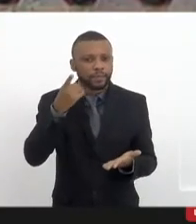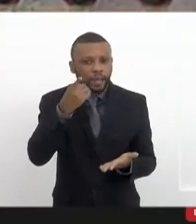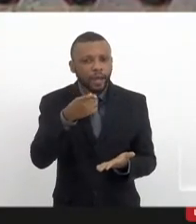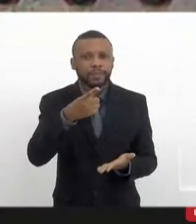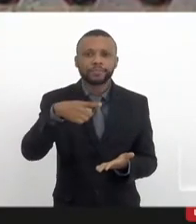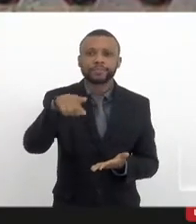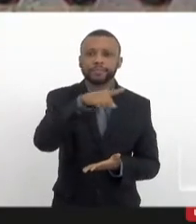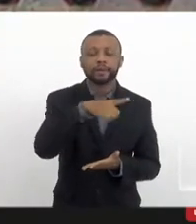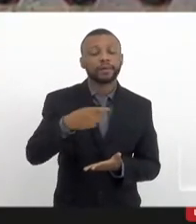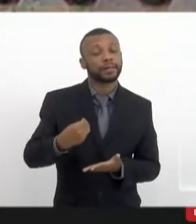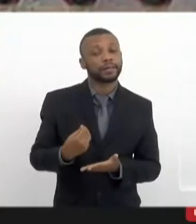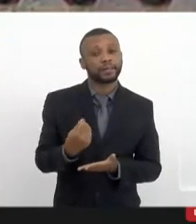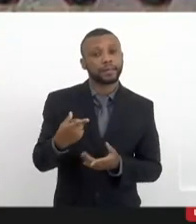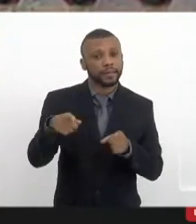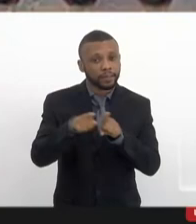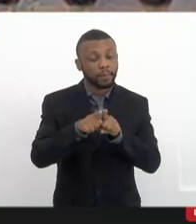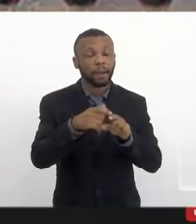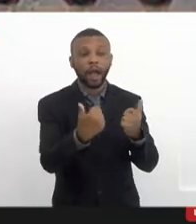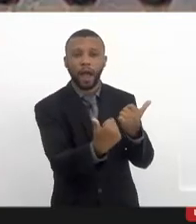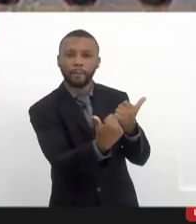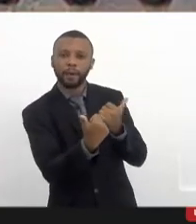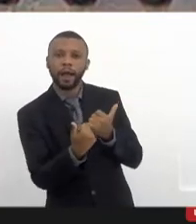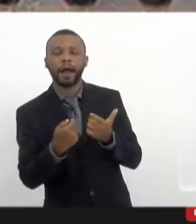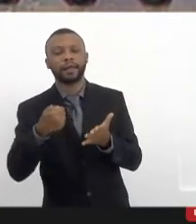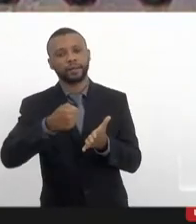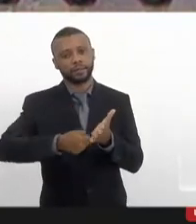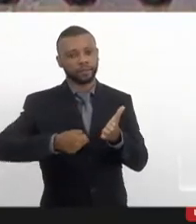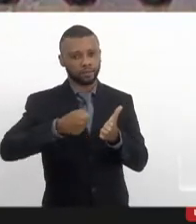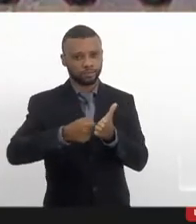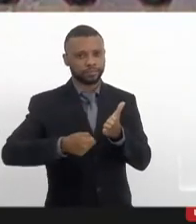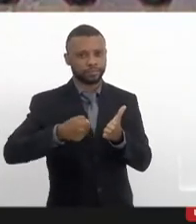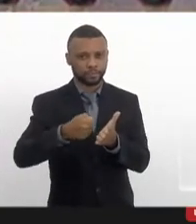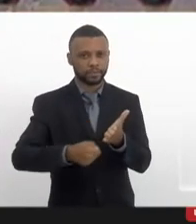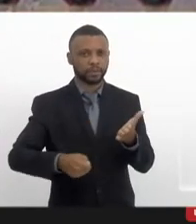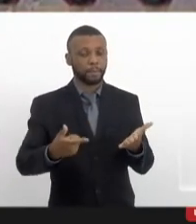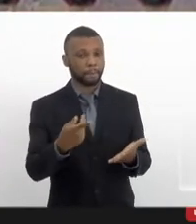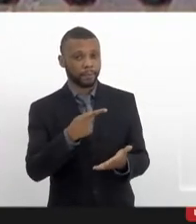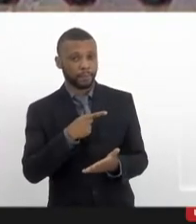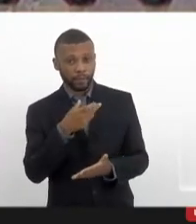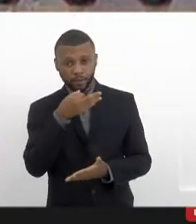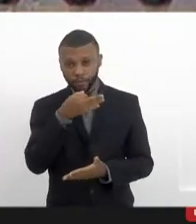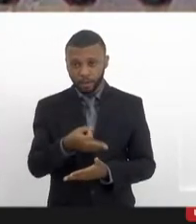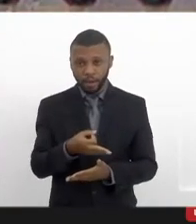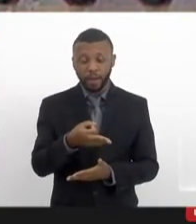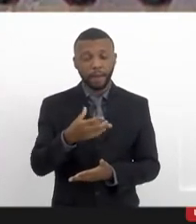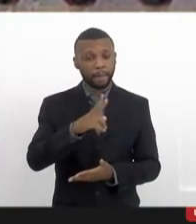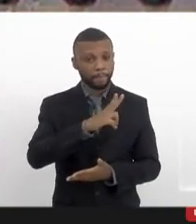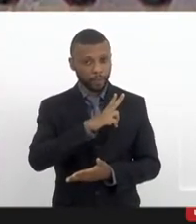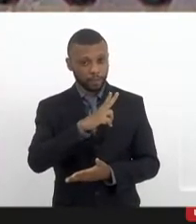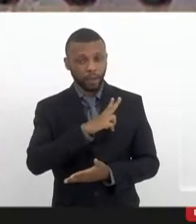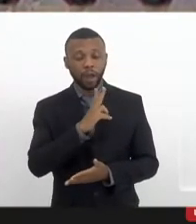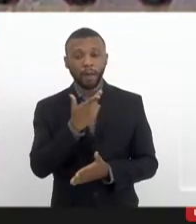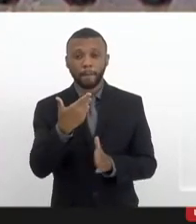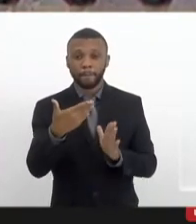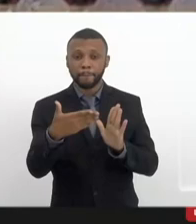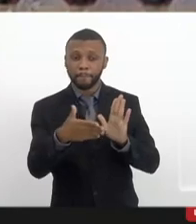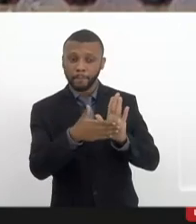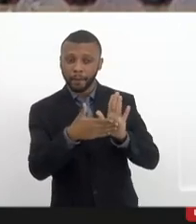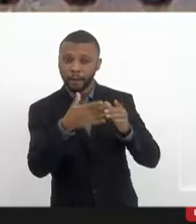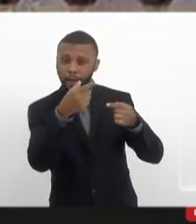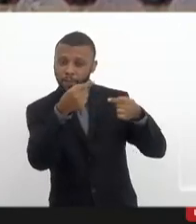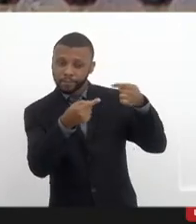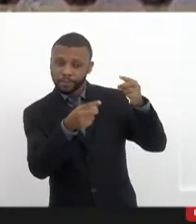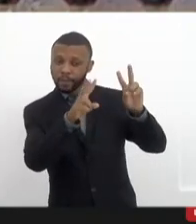estarem também nessa luta, sabe? Isso é, para mim, pessoalmente, uma pauta da vida, né? Eu